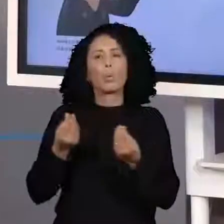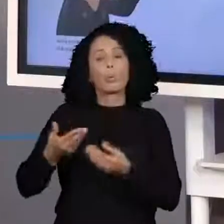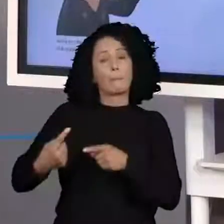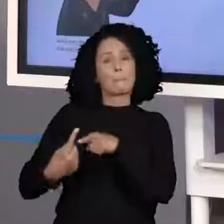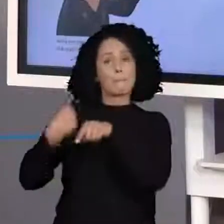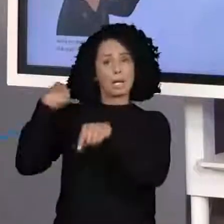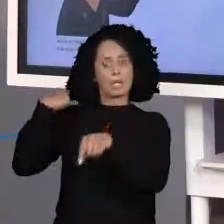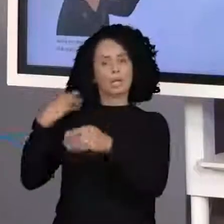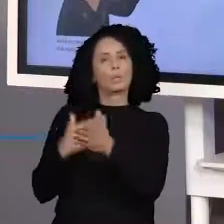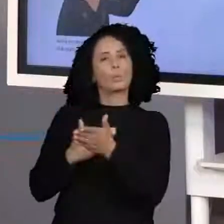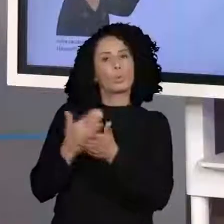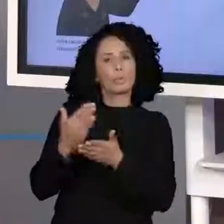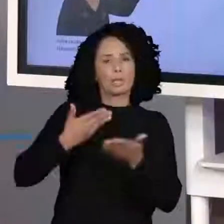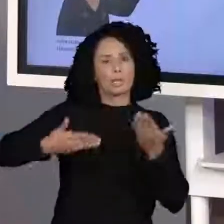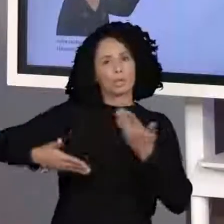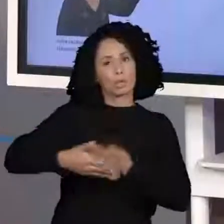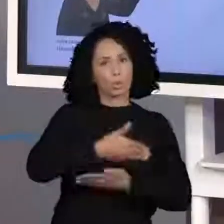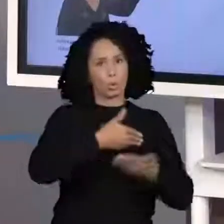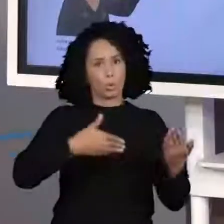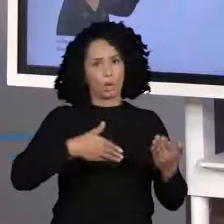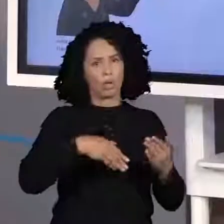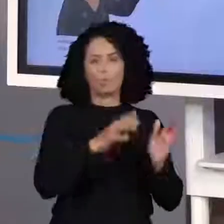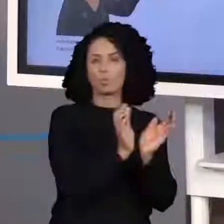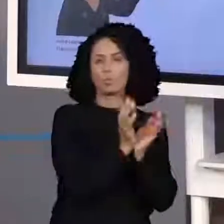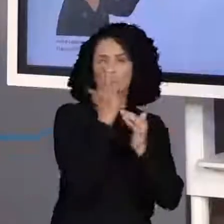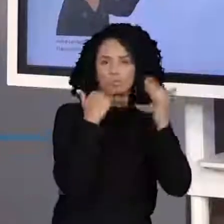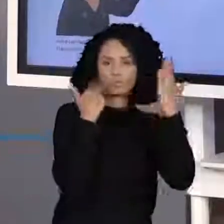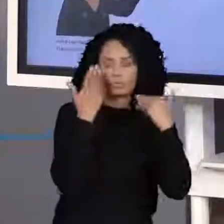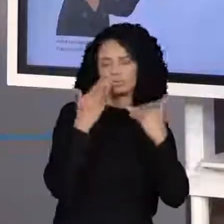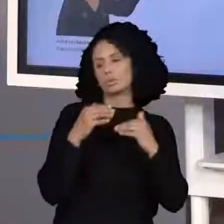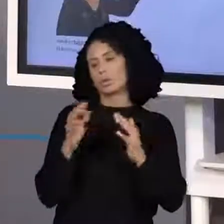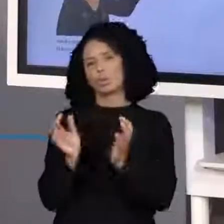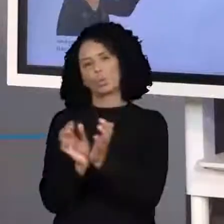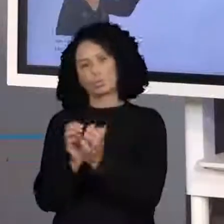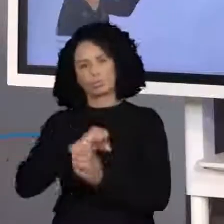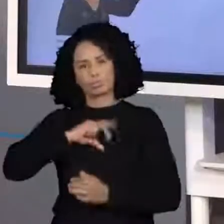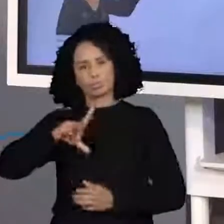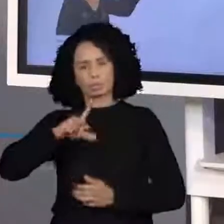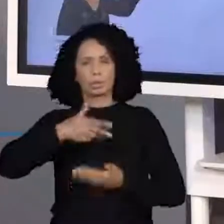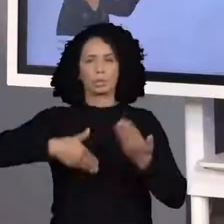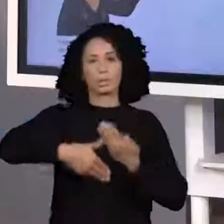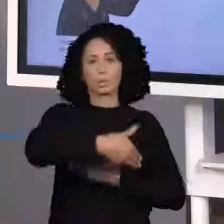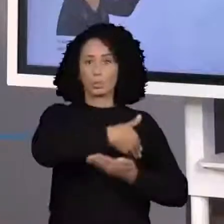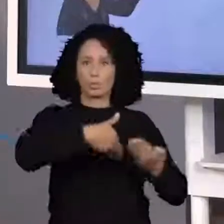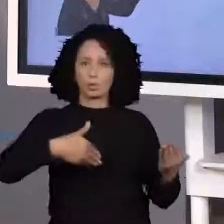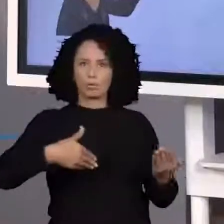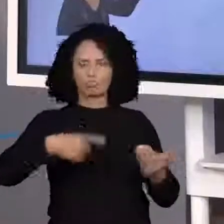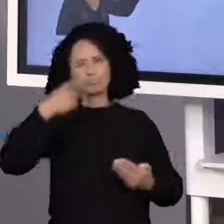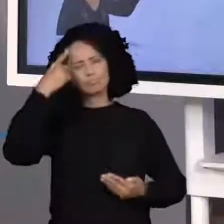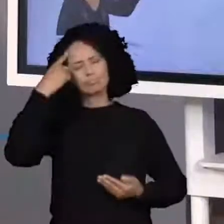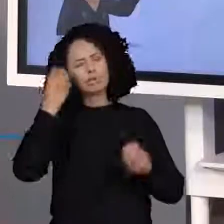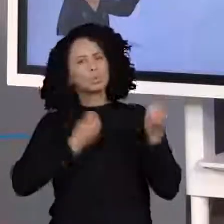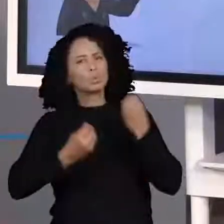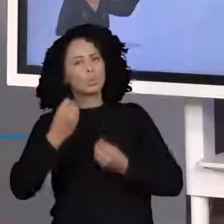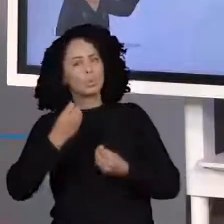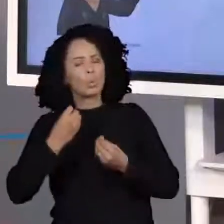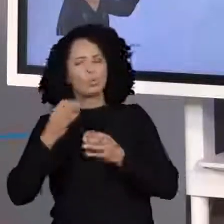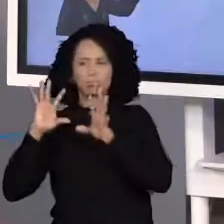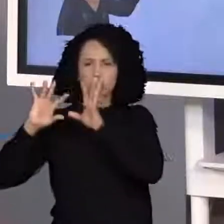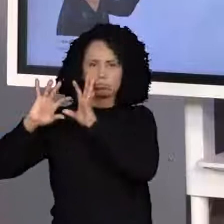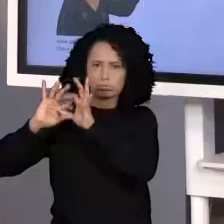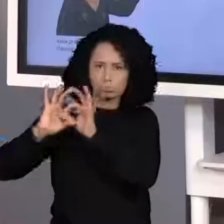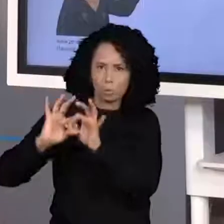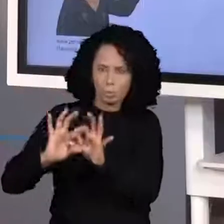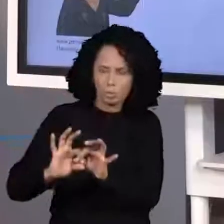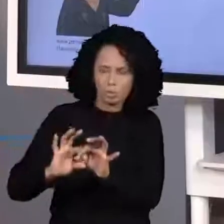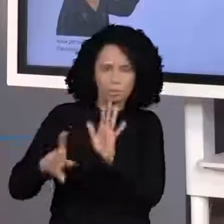portugueses. É muito bom a gente pensar nesse contexto histórico, porque depois os portugueses fazem